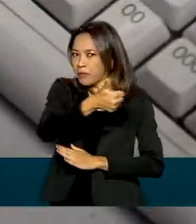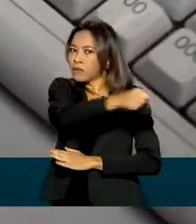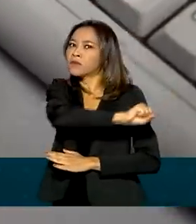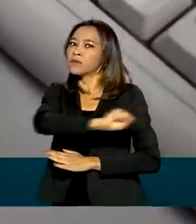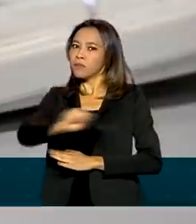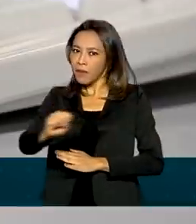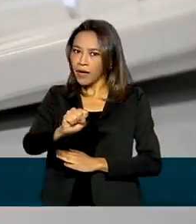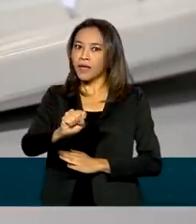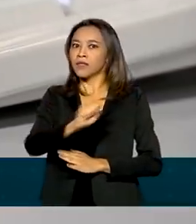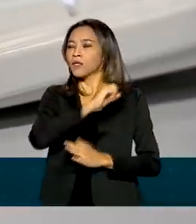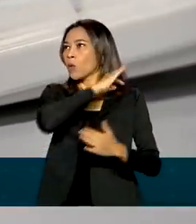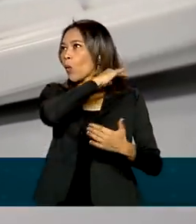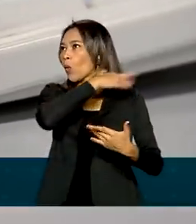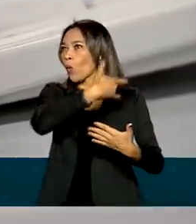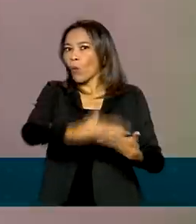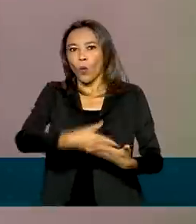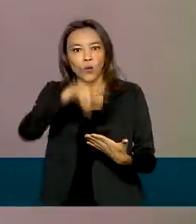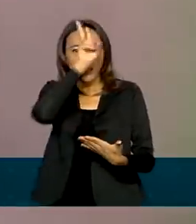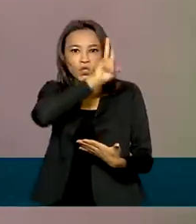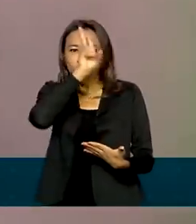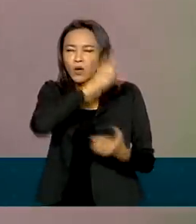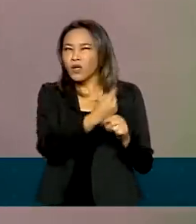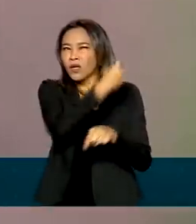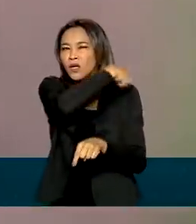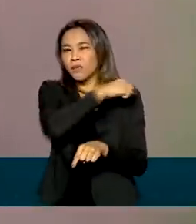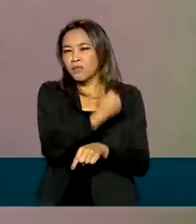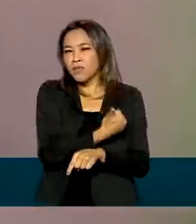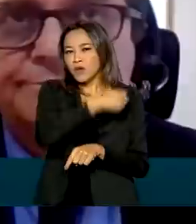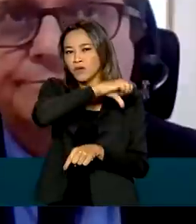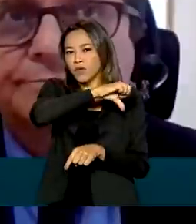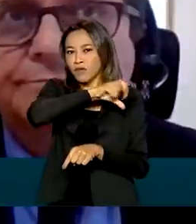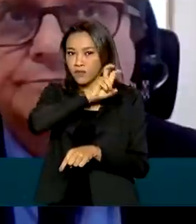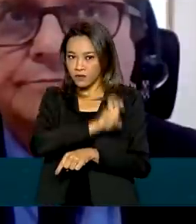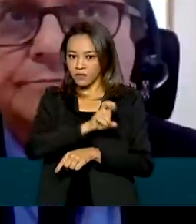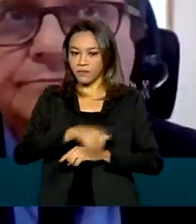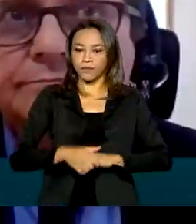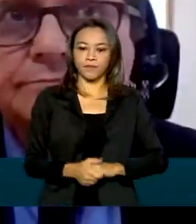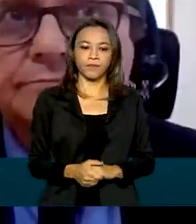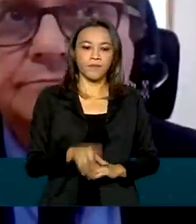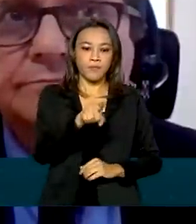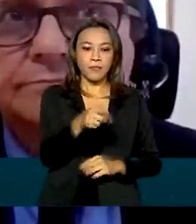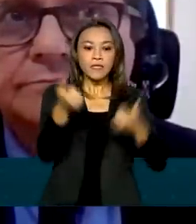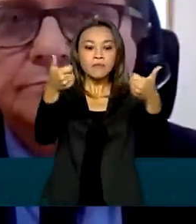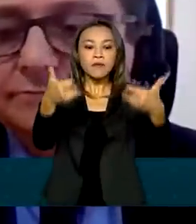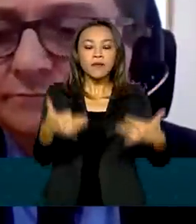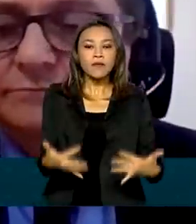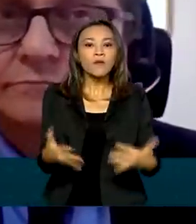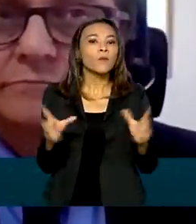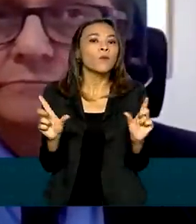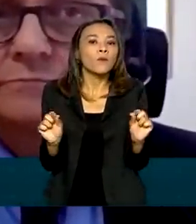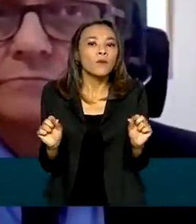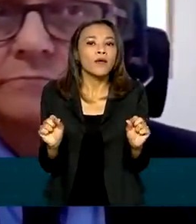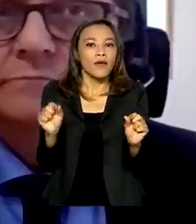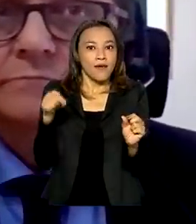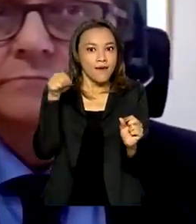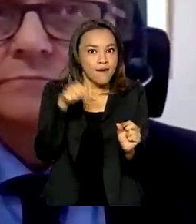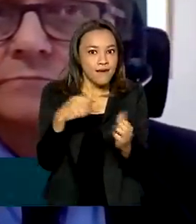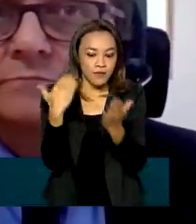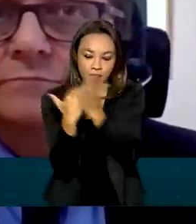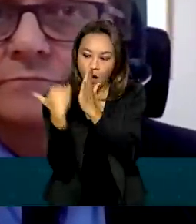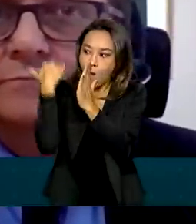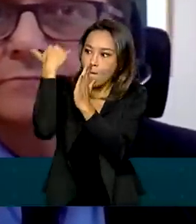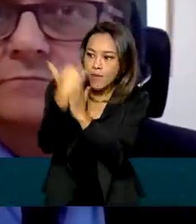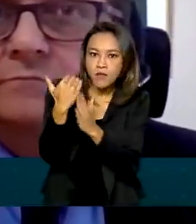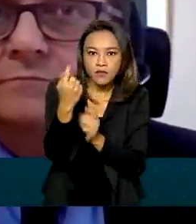de toda a série histórica iniciada em 1995. O que nós vamos fazer é justamente pegar uma parte desse aumento de